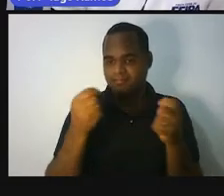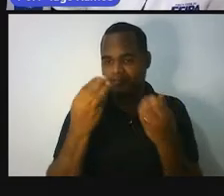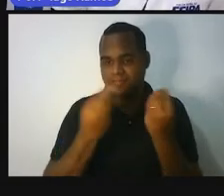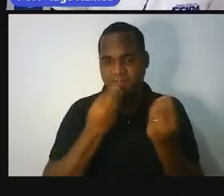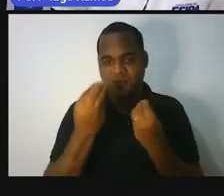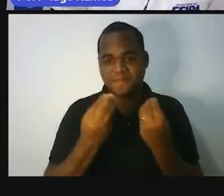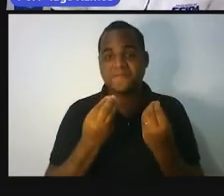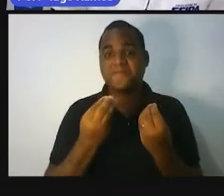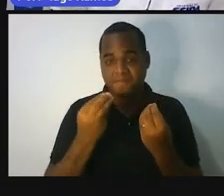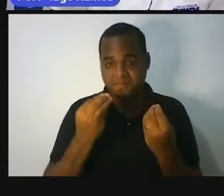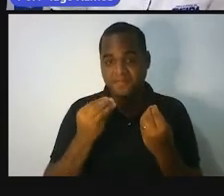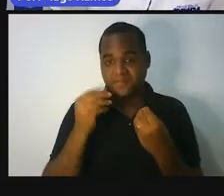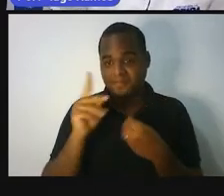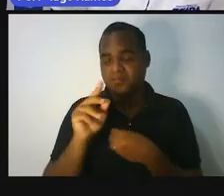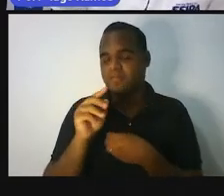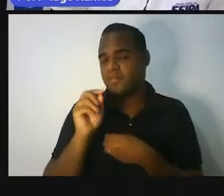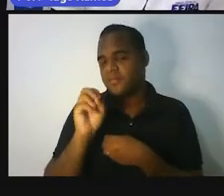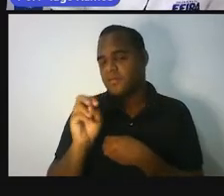Quanto vale?